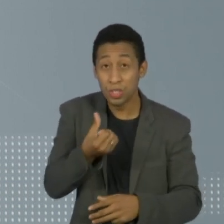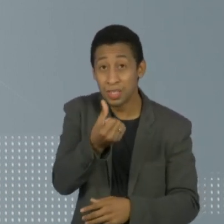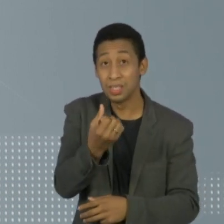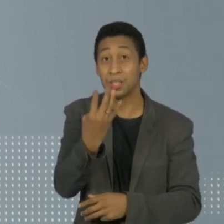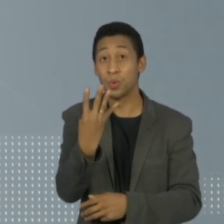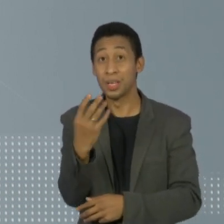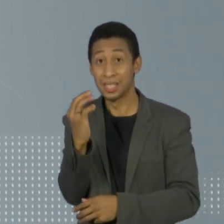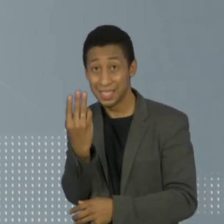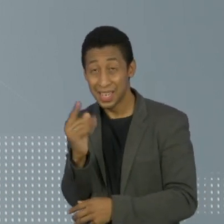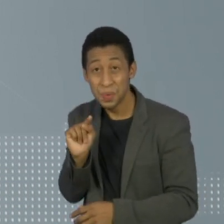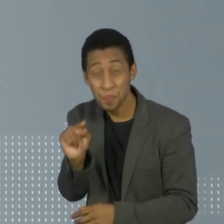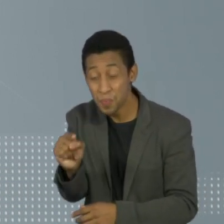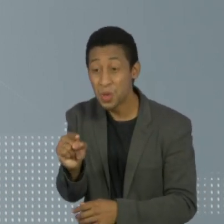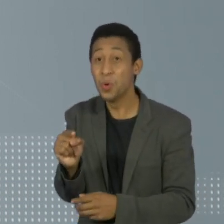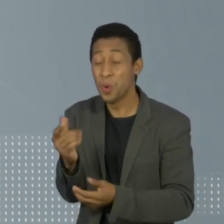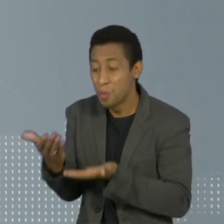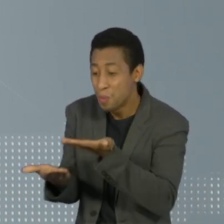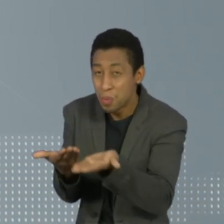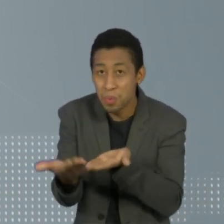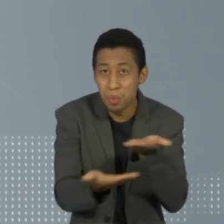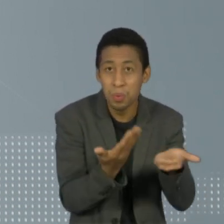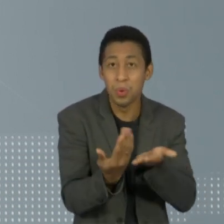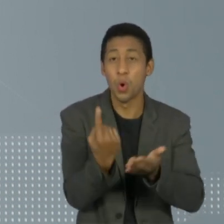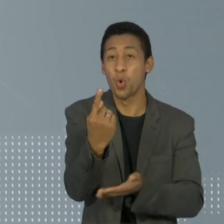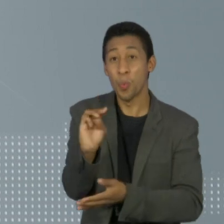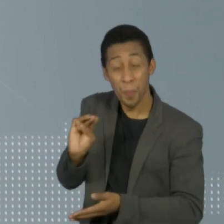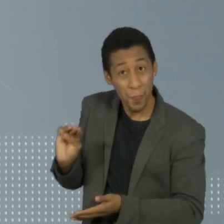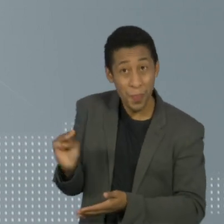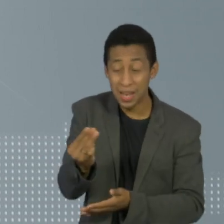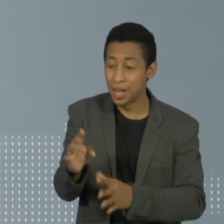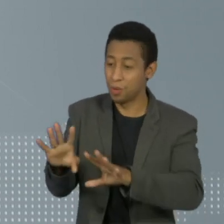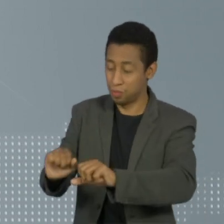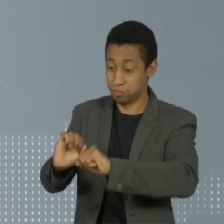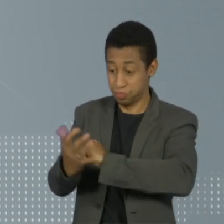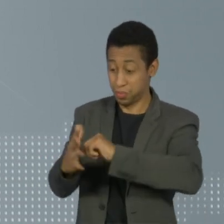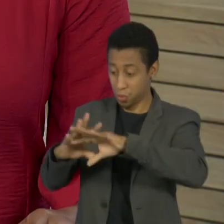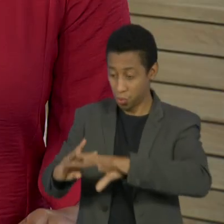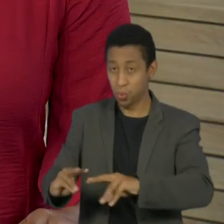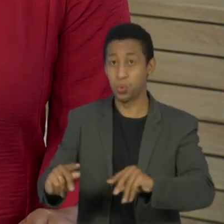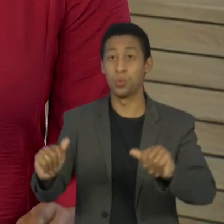acompanhamento e 1 milhão 209 mil considerados recuperados. Obrigado.